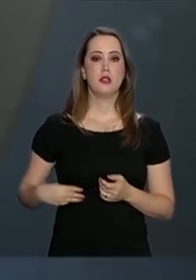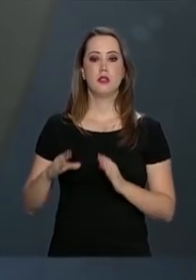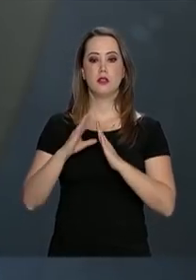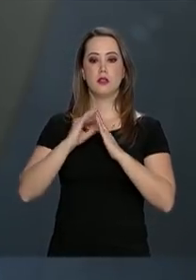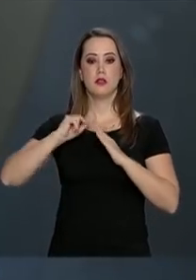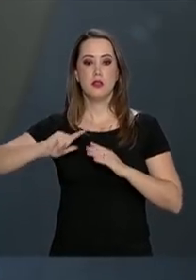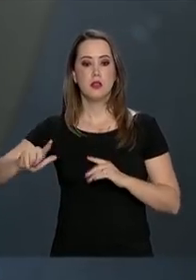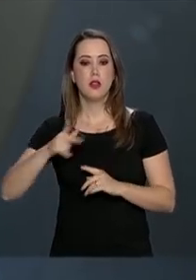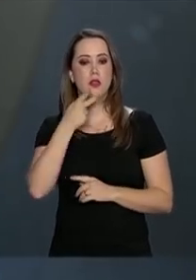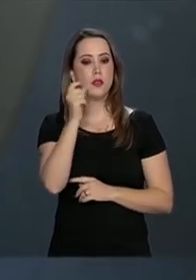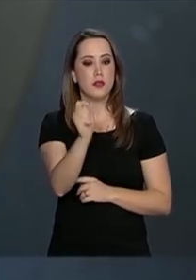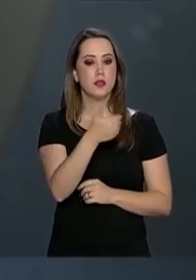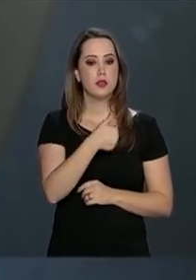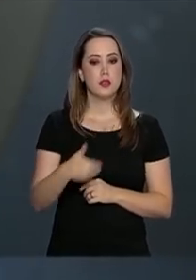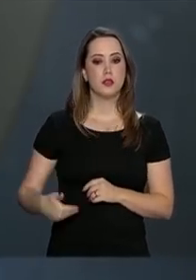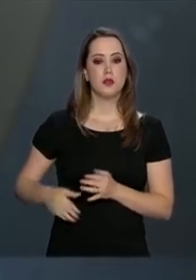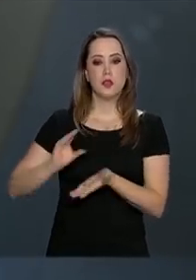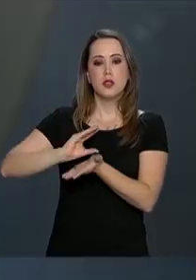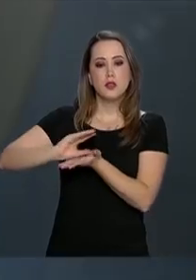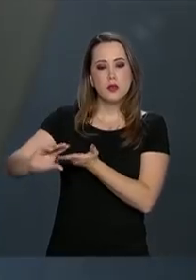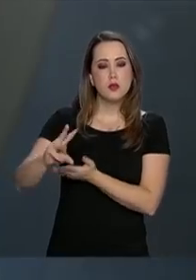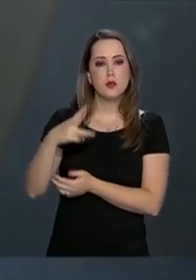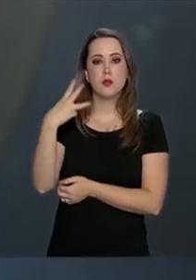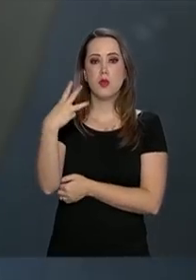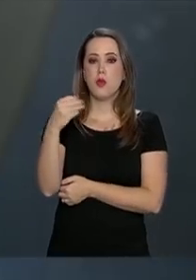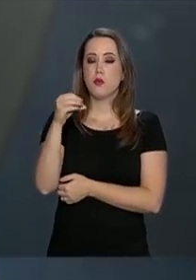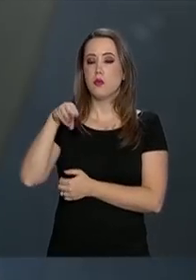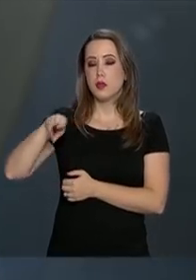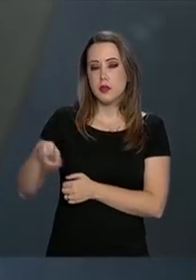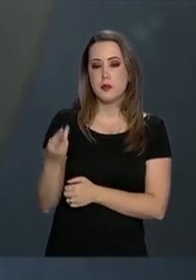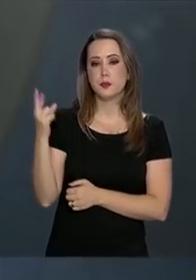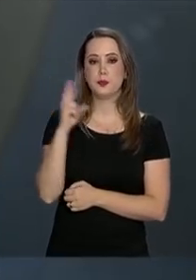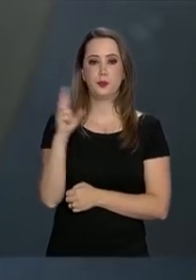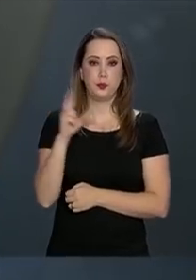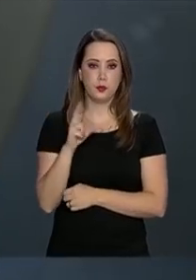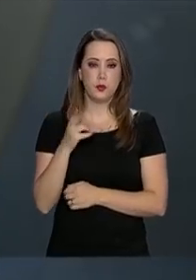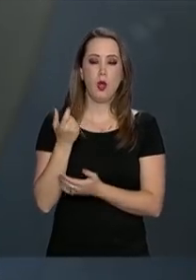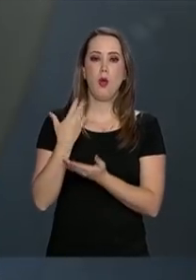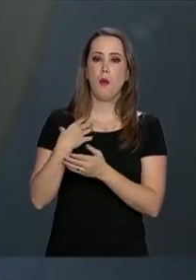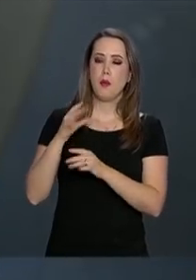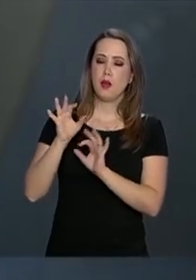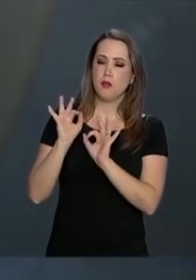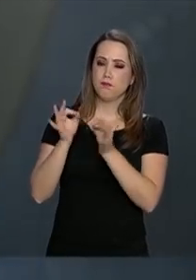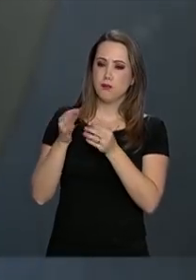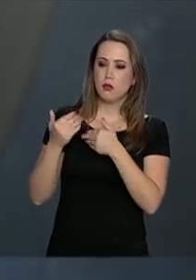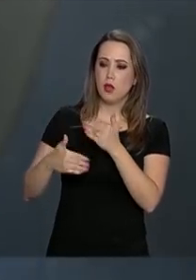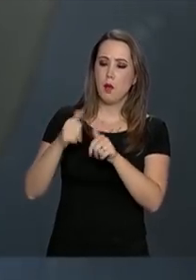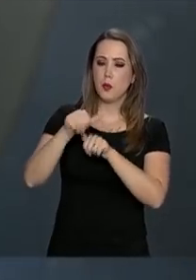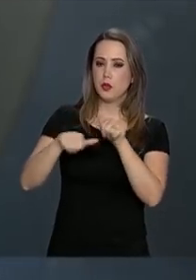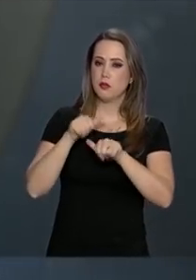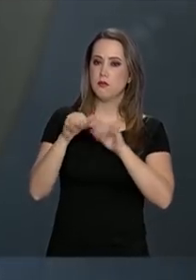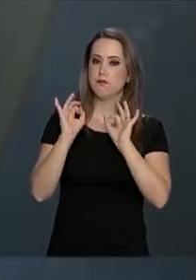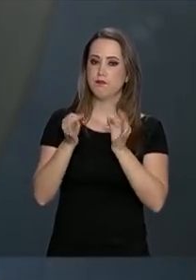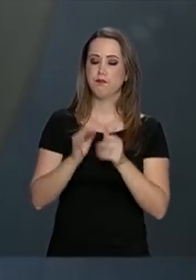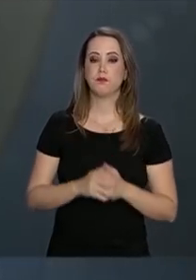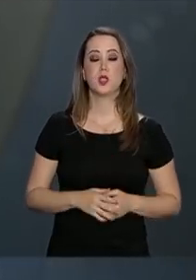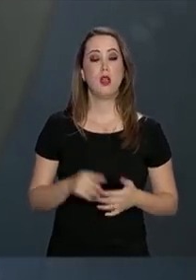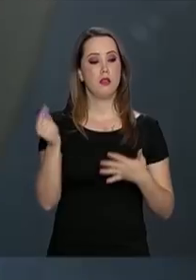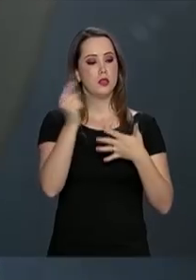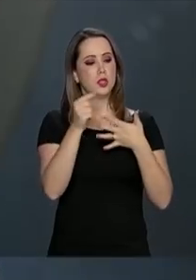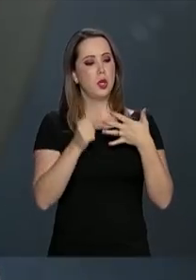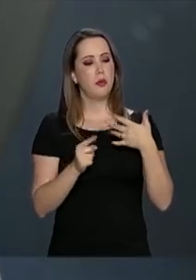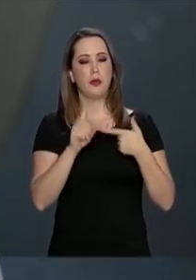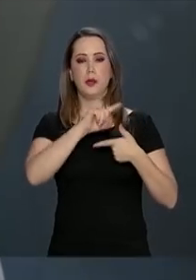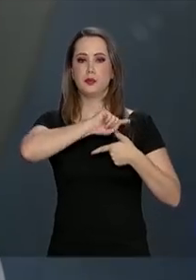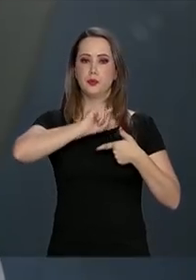Onyx Lorenzoni, disse que o governo vai destinar 300 milhões de reais para colocar em prática as mudanças. São ações que